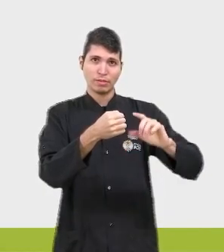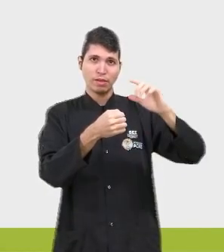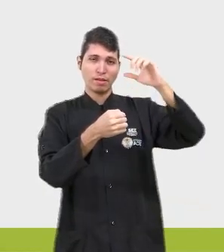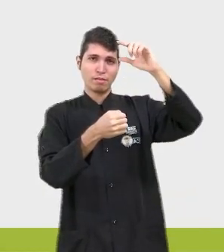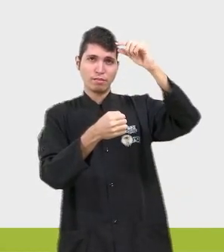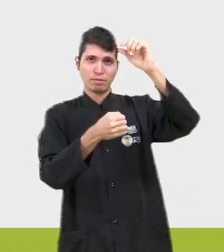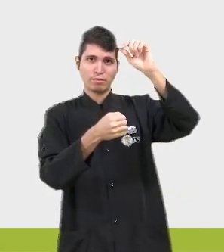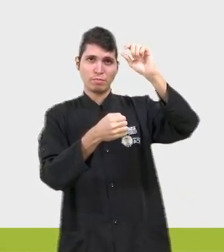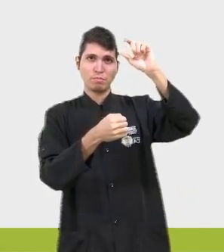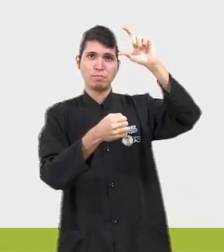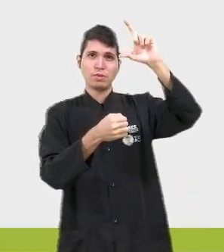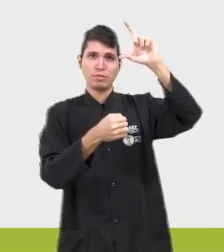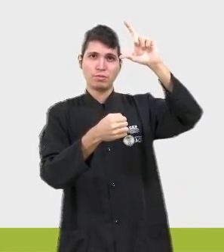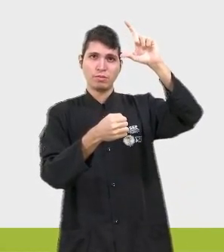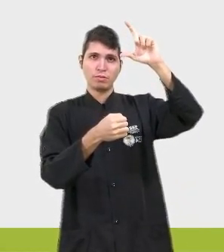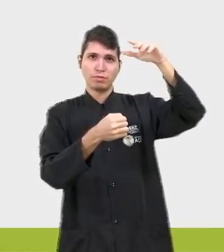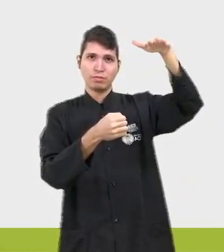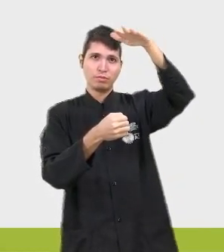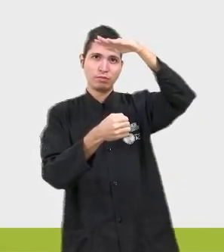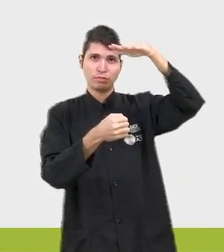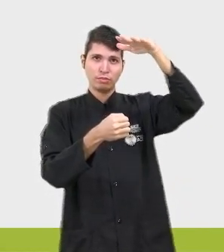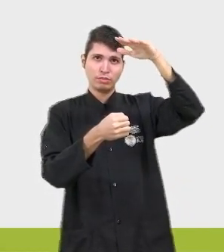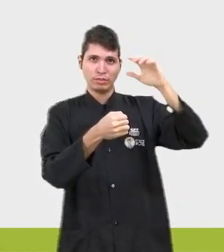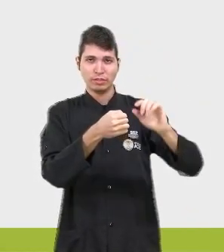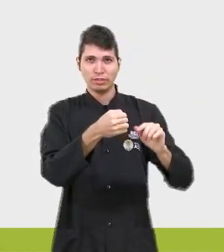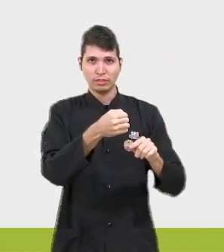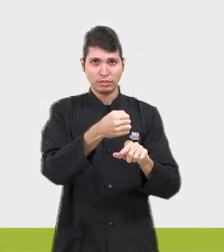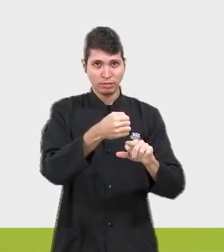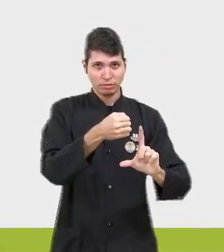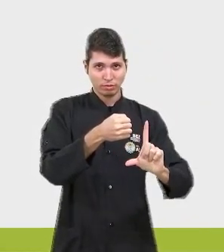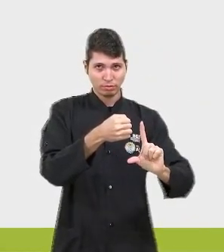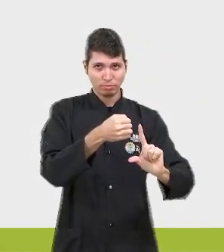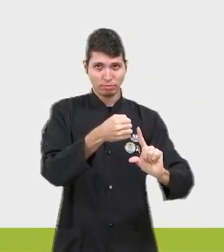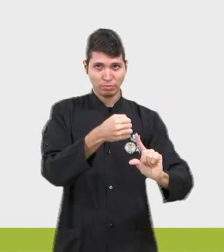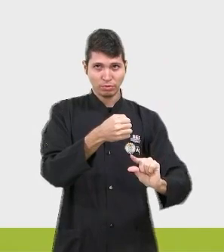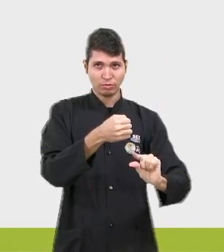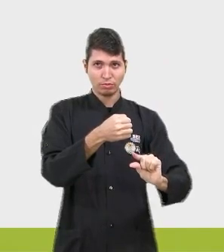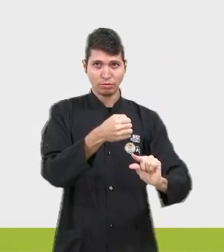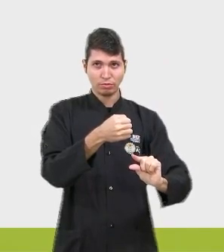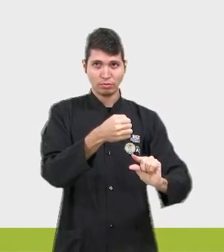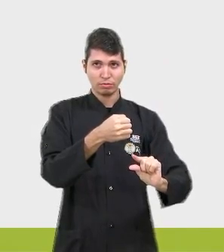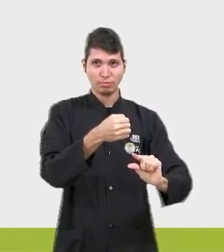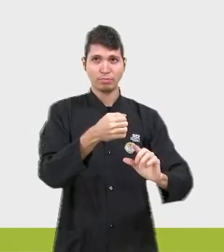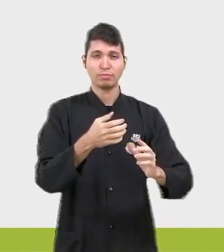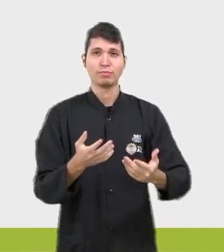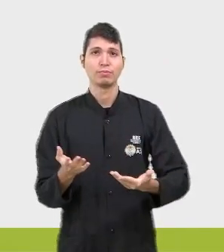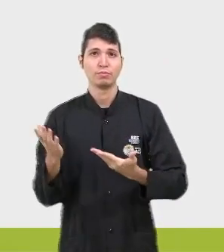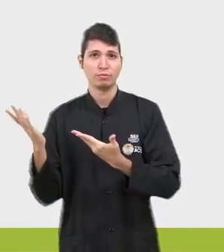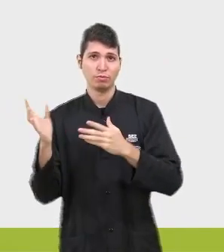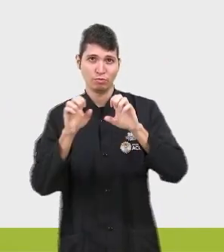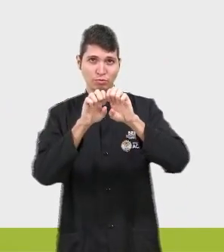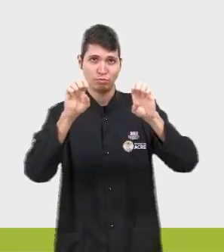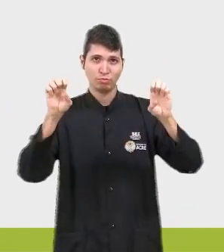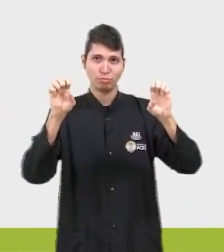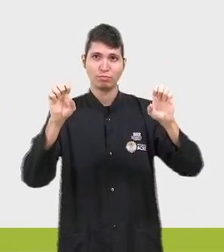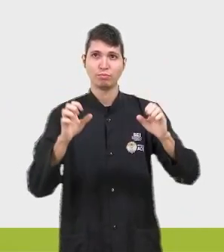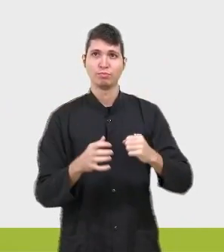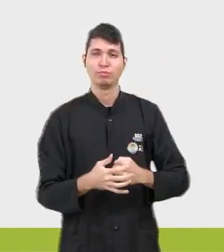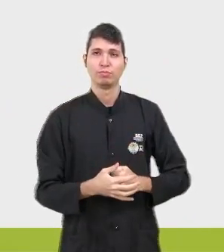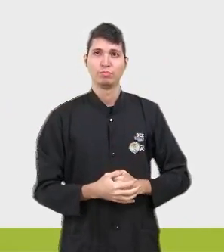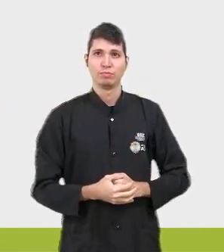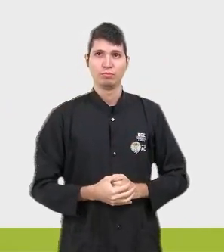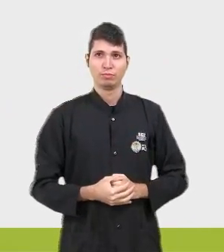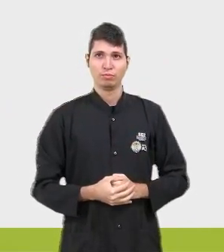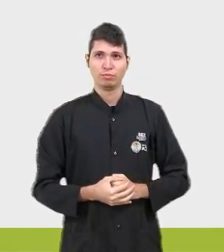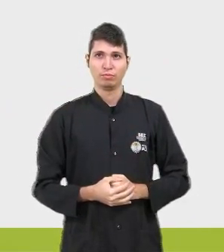formulazinha. Base menor mais a base maior, vezes altura, dividido por 2. Importante para a gente desenvolver, tá? Lembrando que essas dimensões